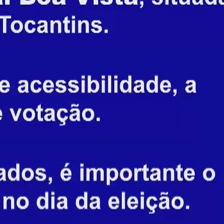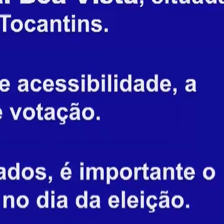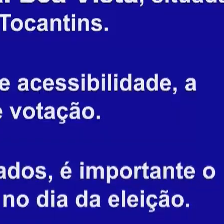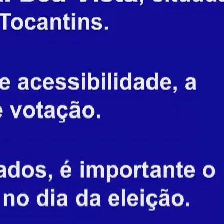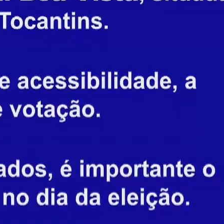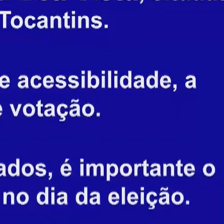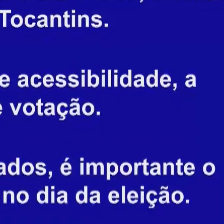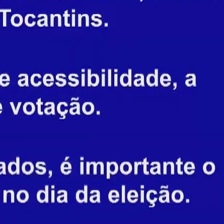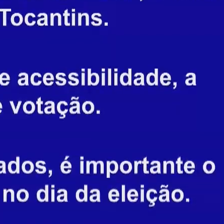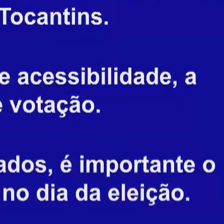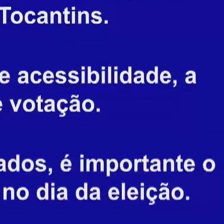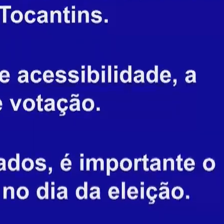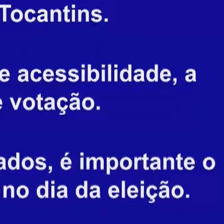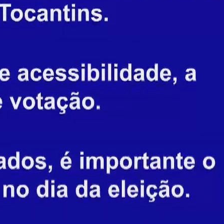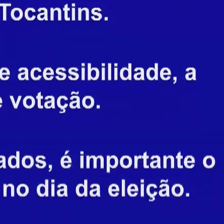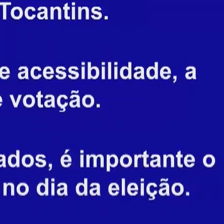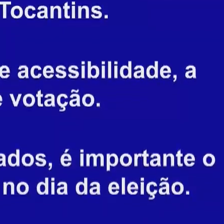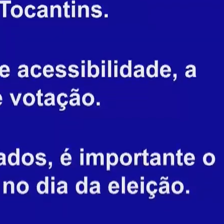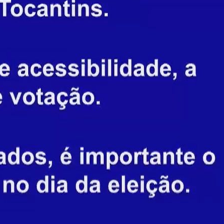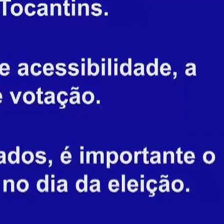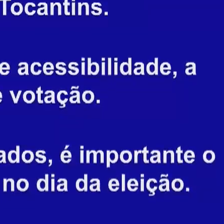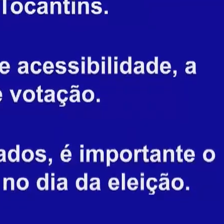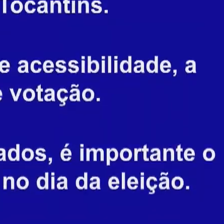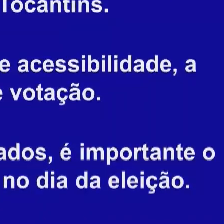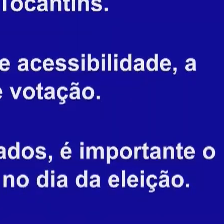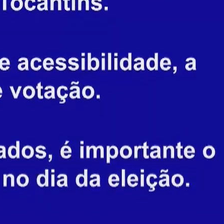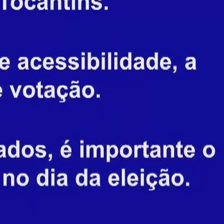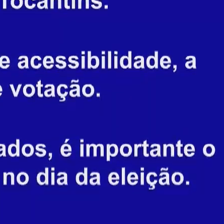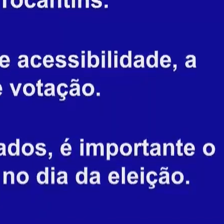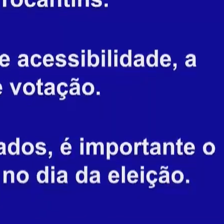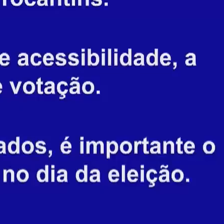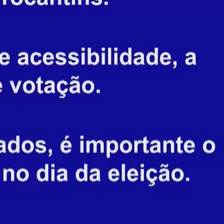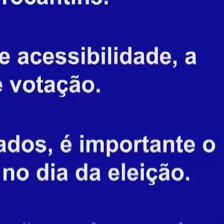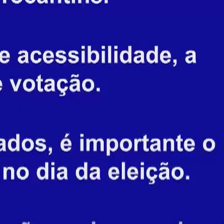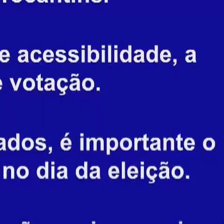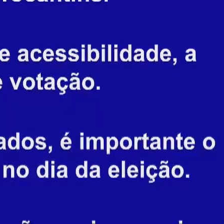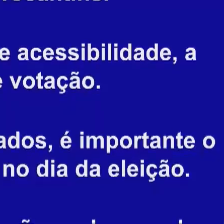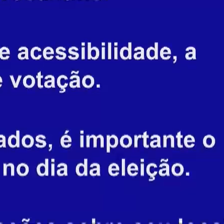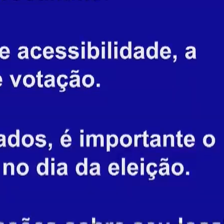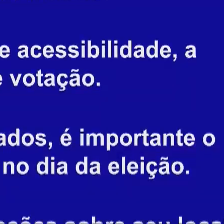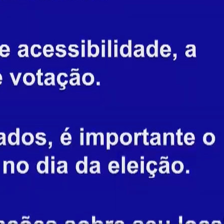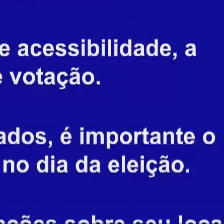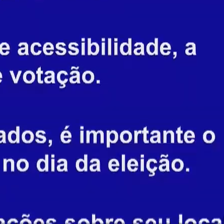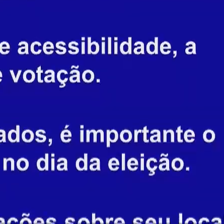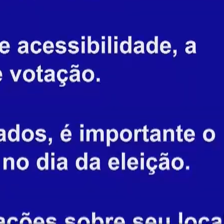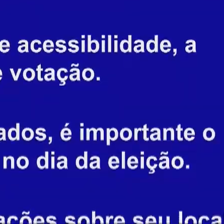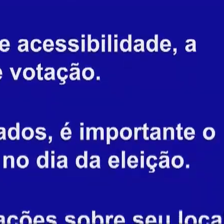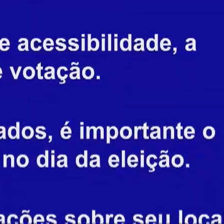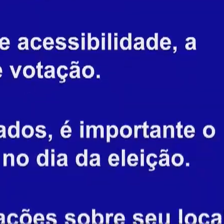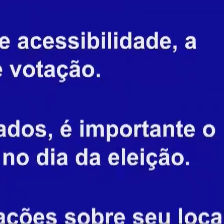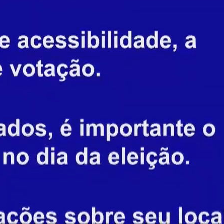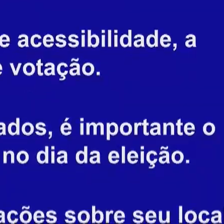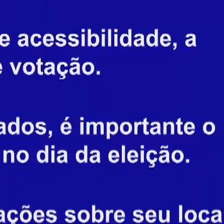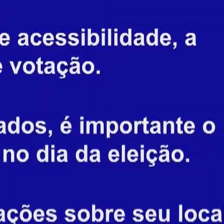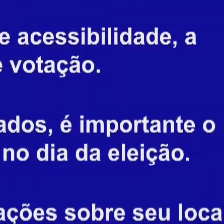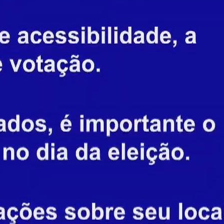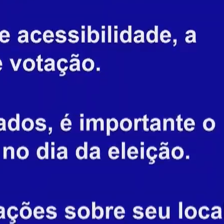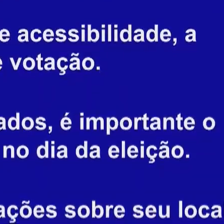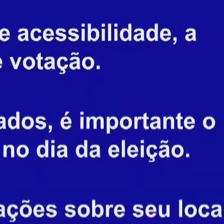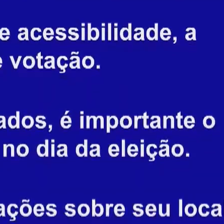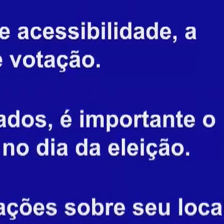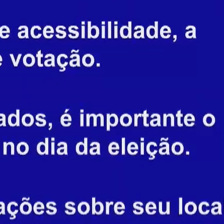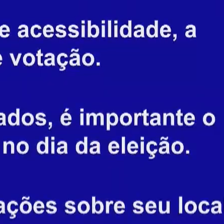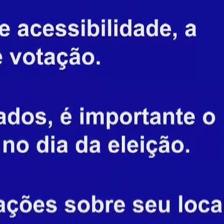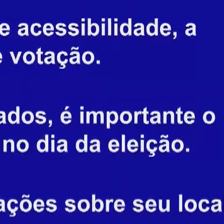na Rua Joaquim Ferreira Rodrigues, 460, bairro Tocantins. As alterações visam melhores